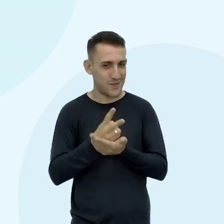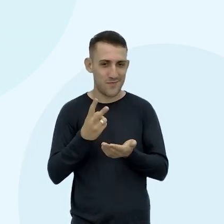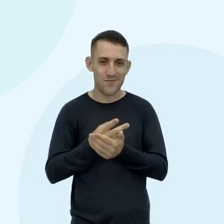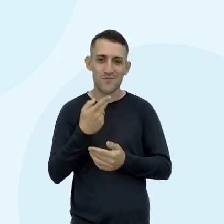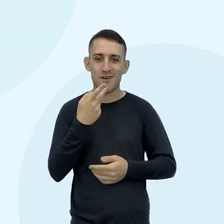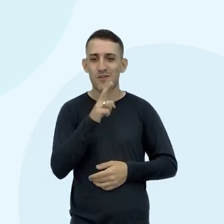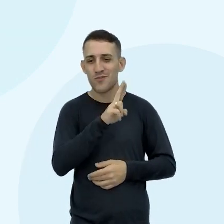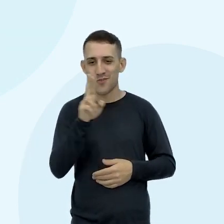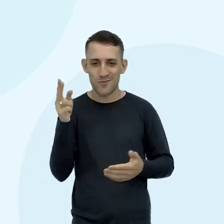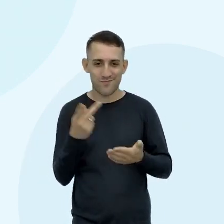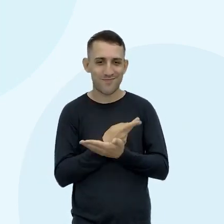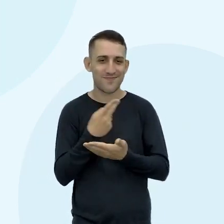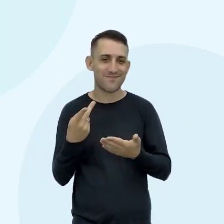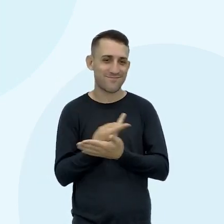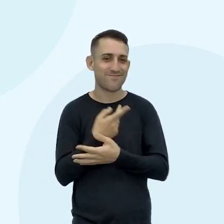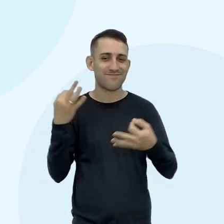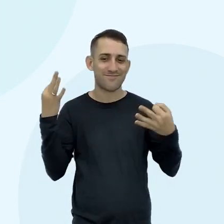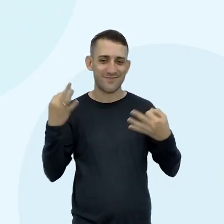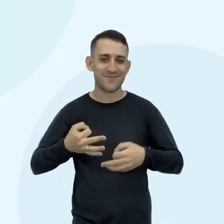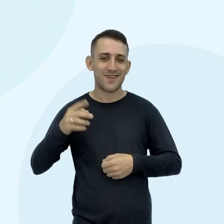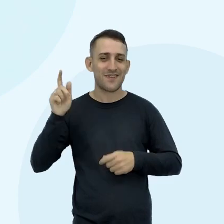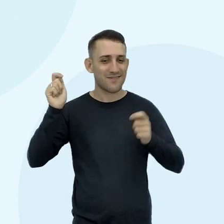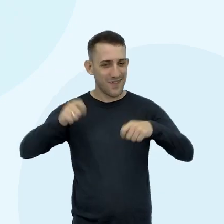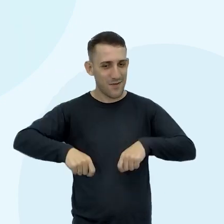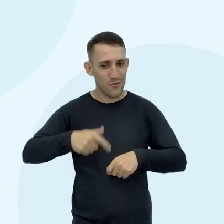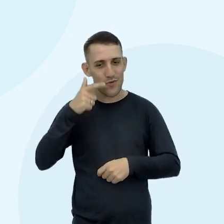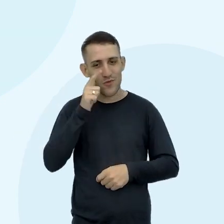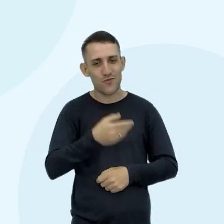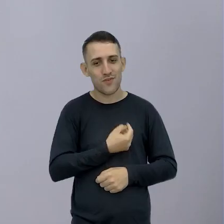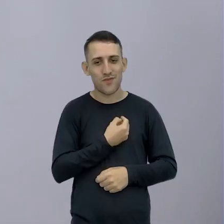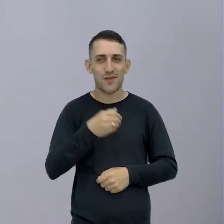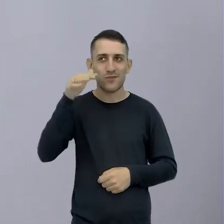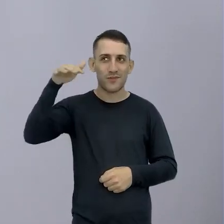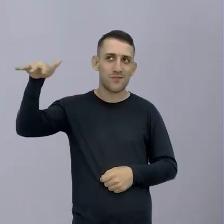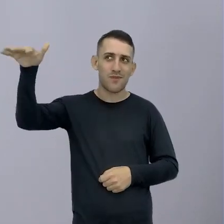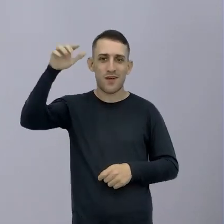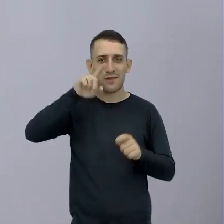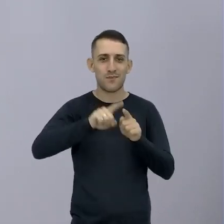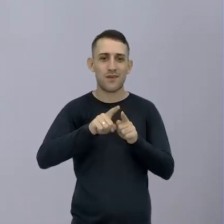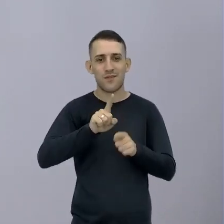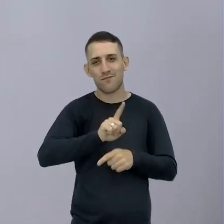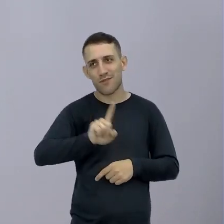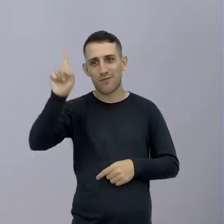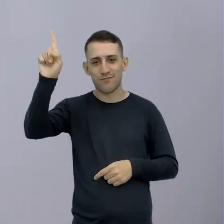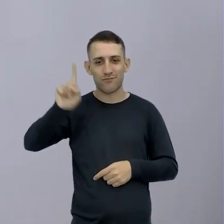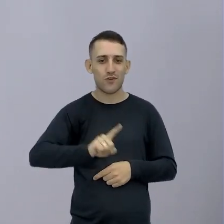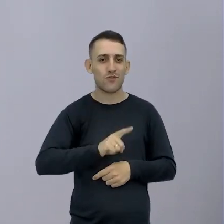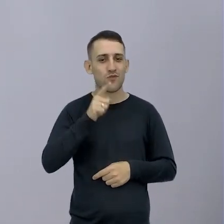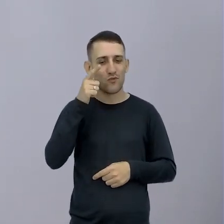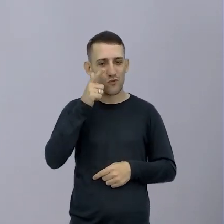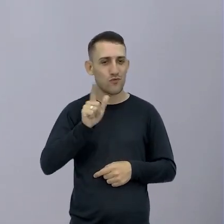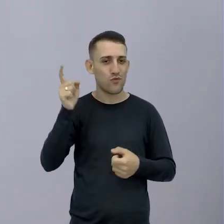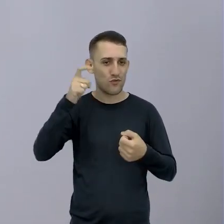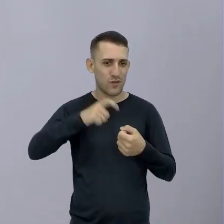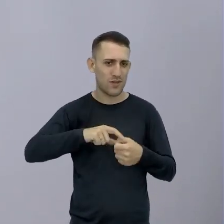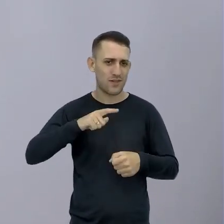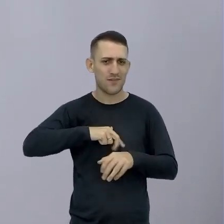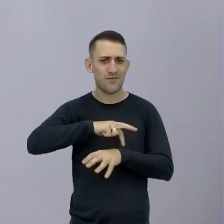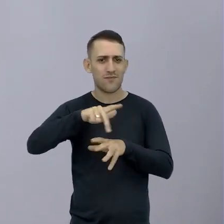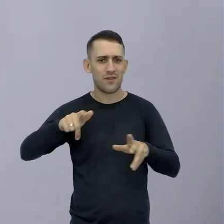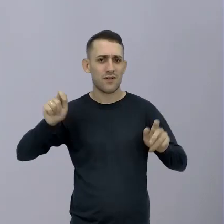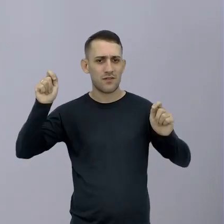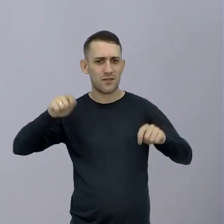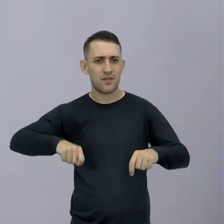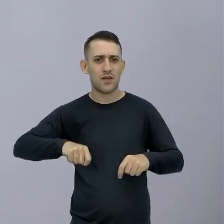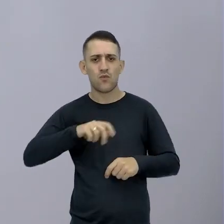bichinho Também que nome né Ele é capaz de sobreviver Até o espaço Já foi para espaço Voltou Grandes pressões Radiação Então